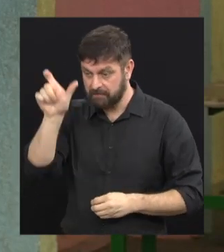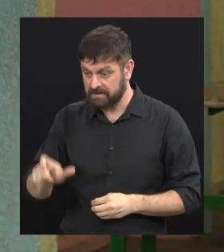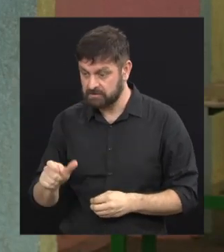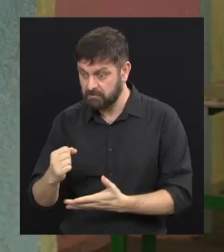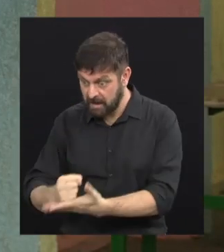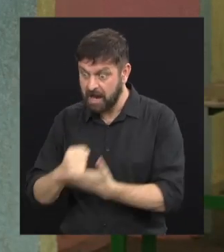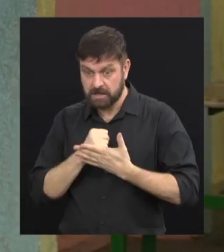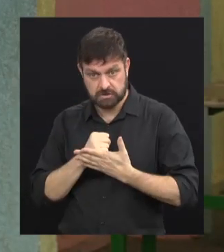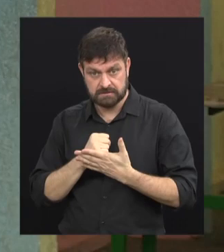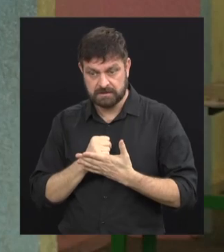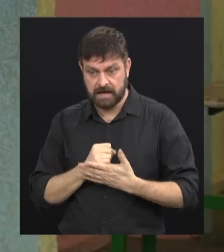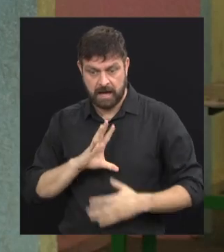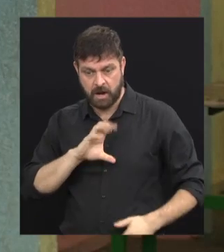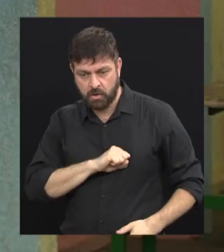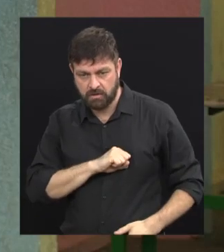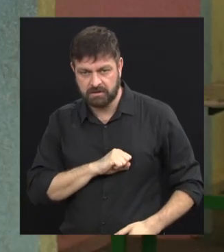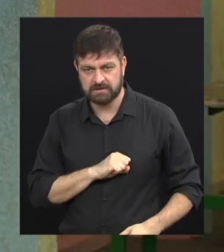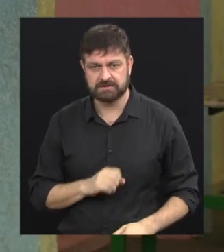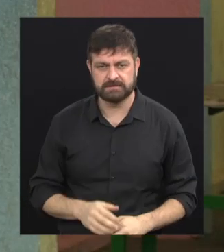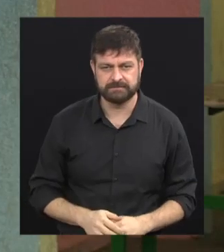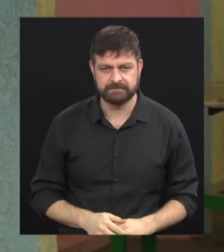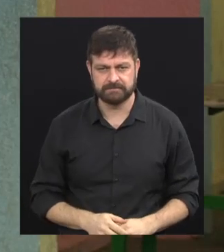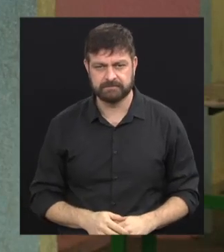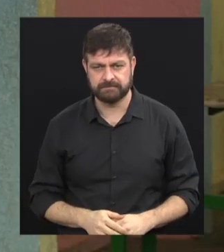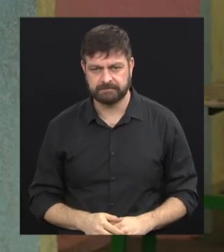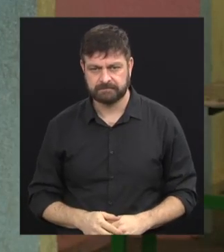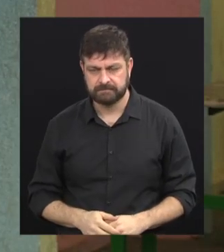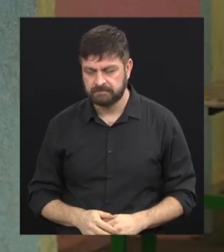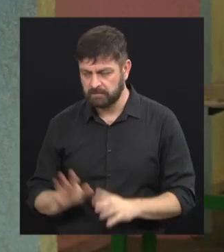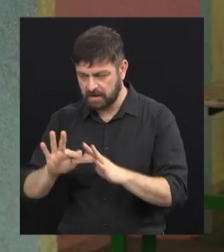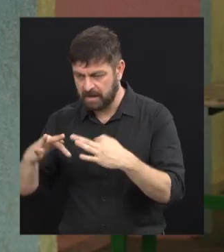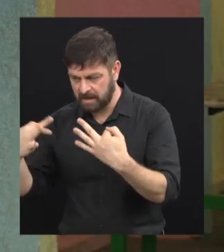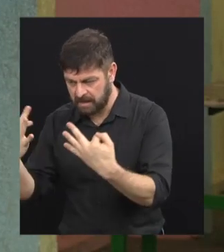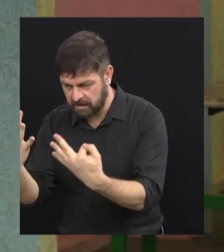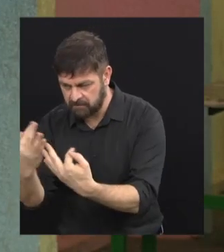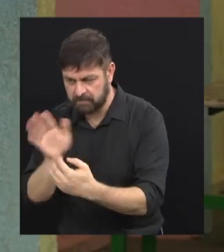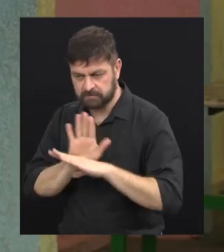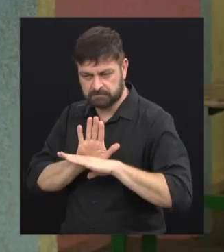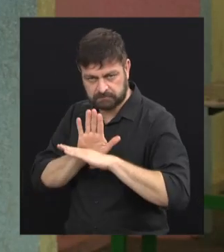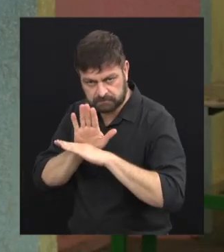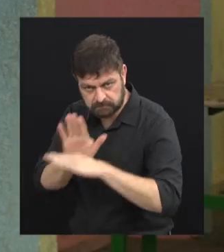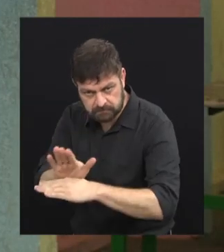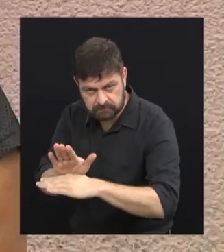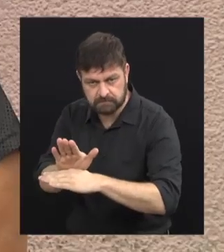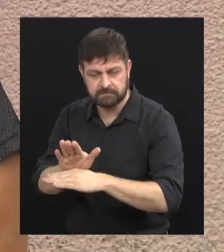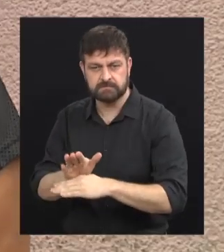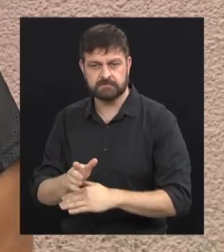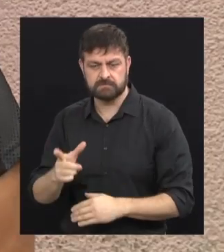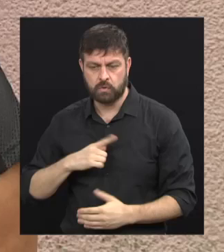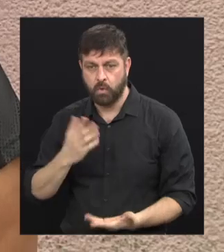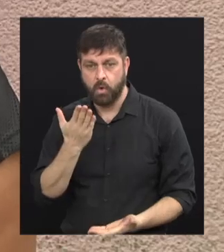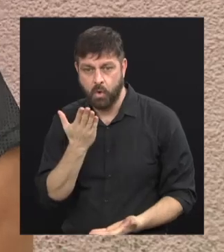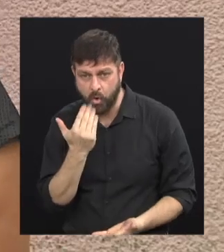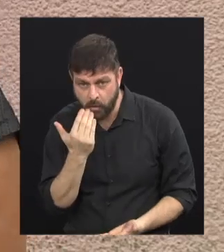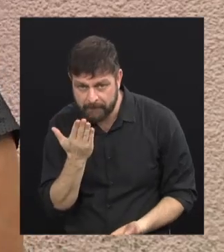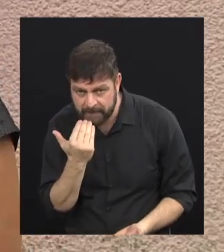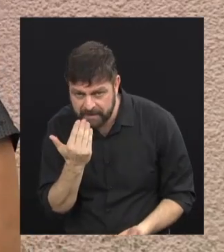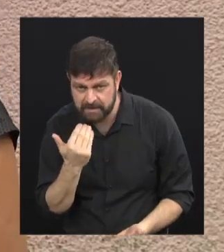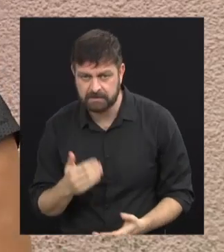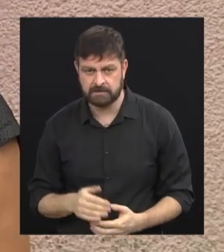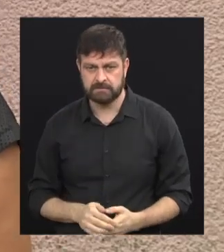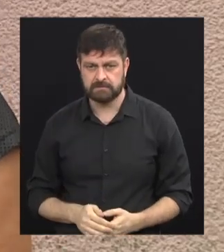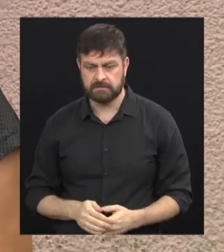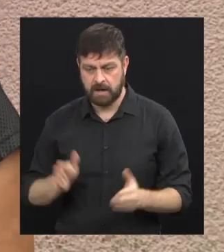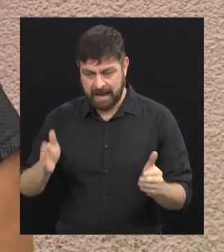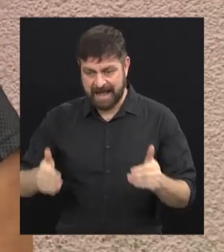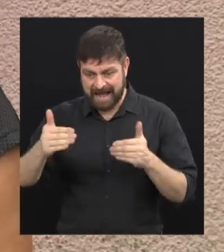colaborar. Então quanto a ajudar as famílias, propriamente dito, até com comida, as